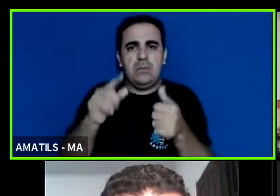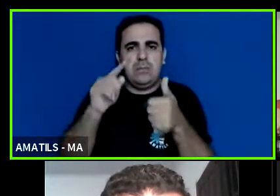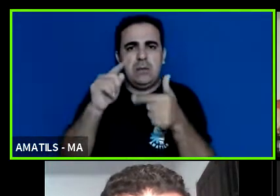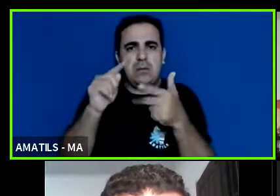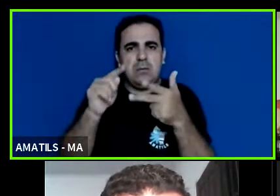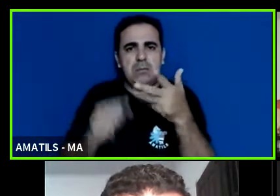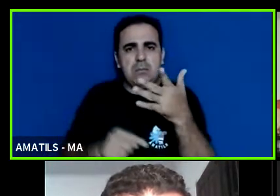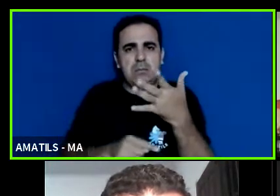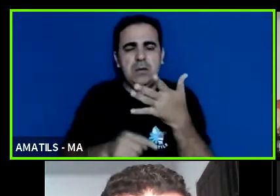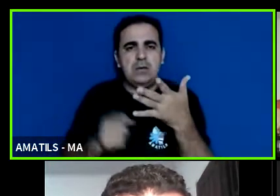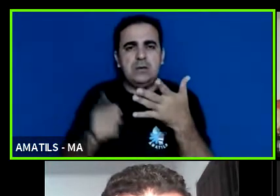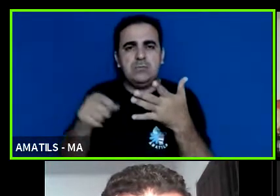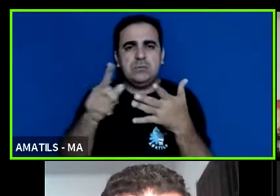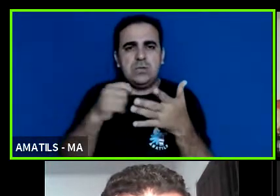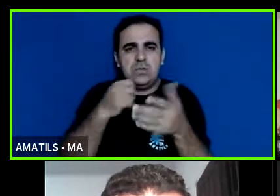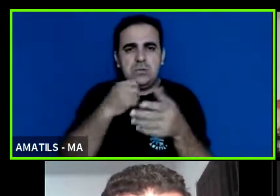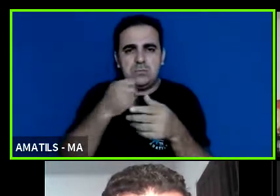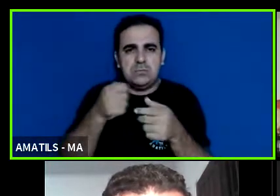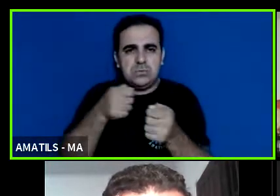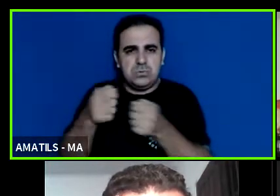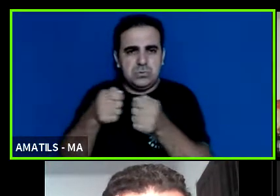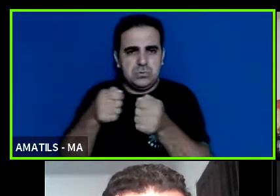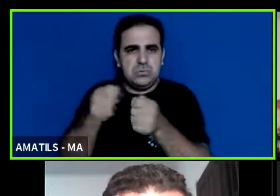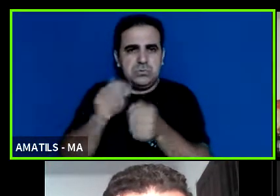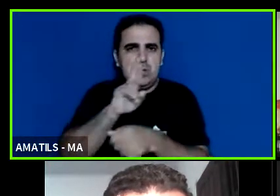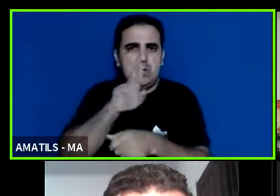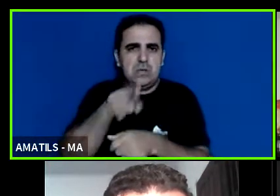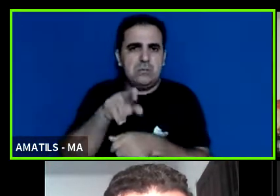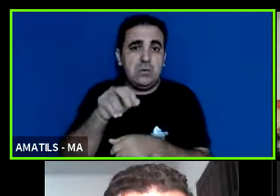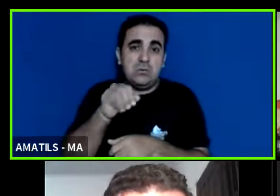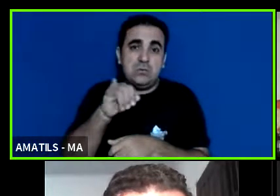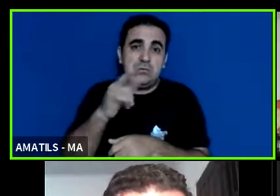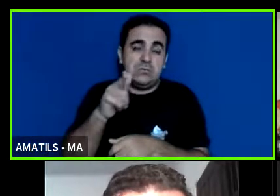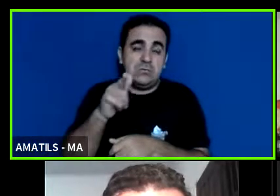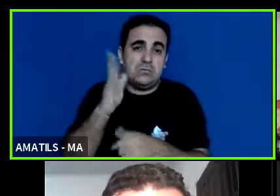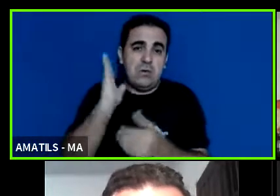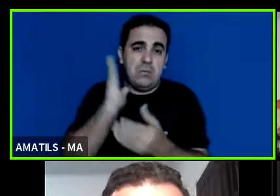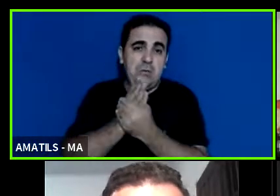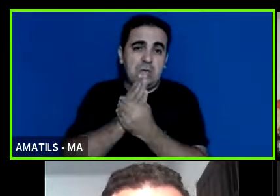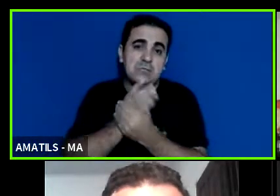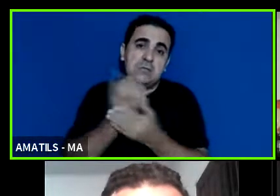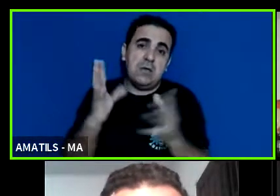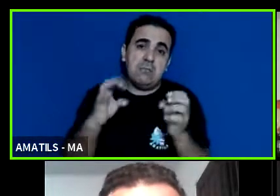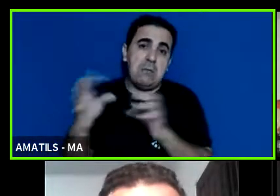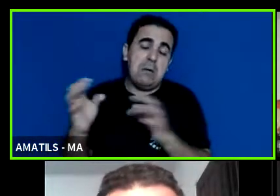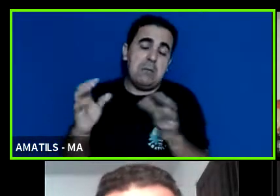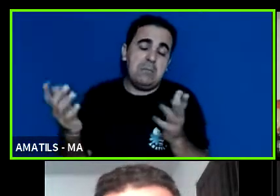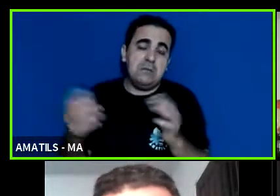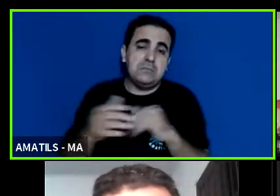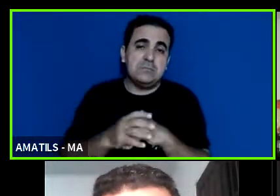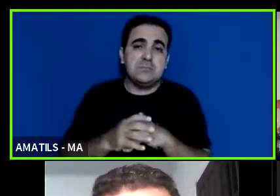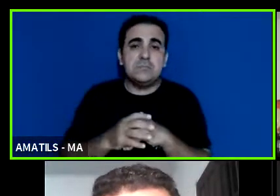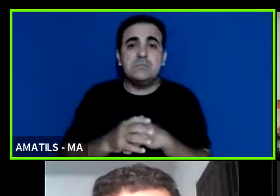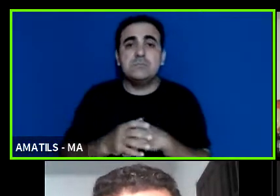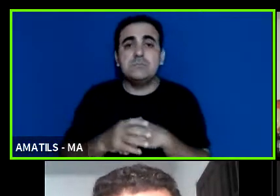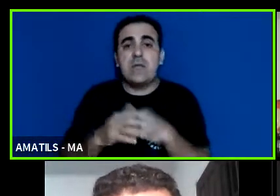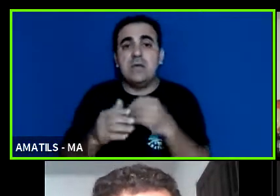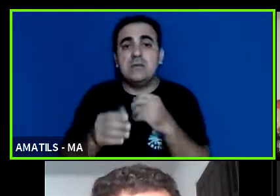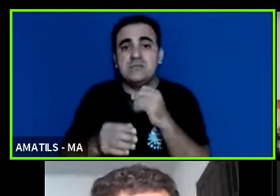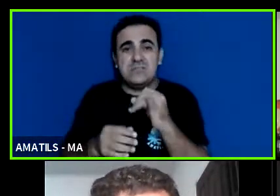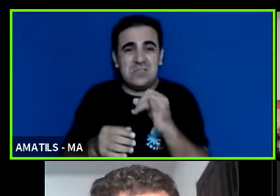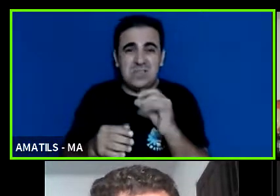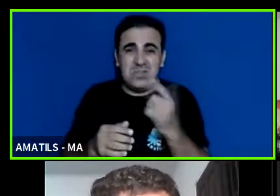para tentar resolver isso sem haver o litígio a briga entre as partes e aí não